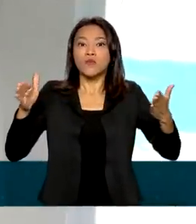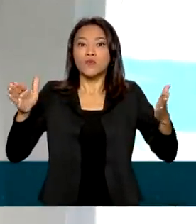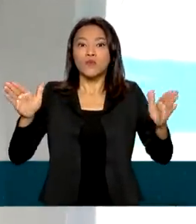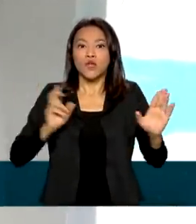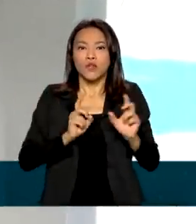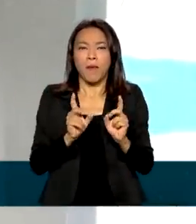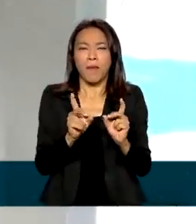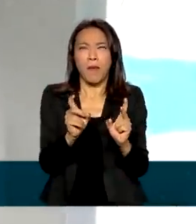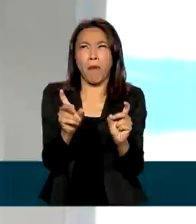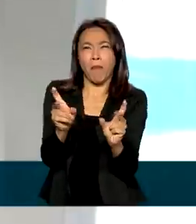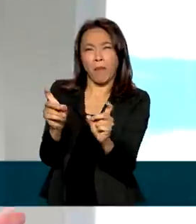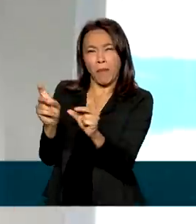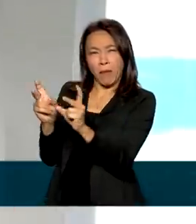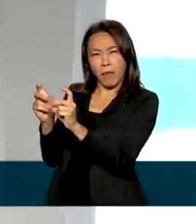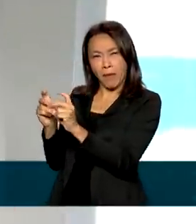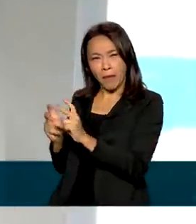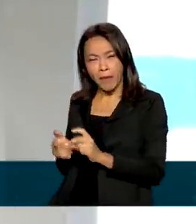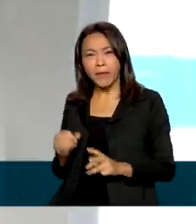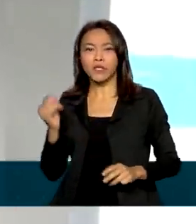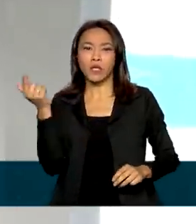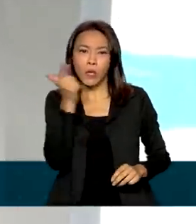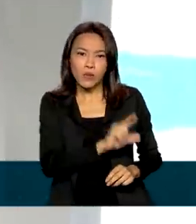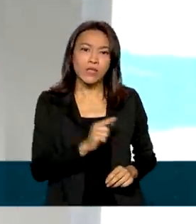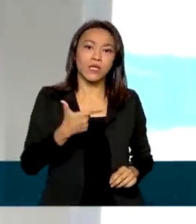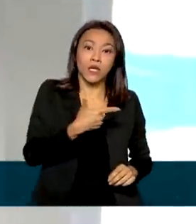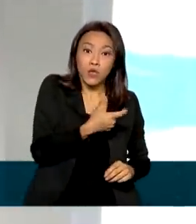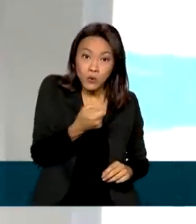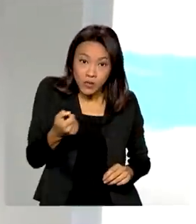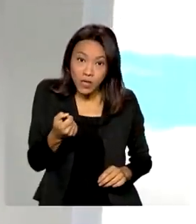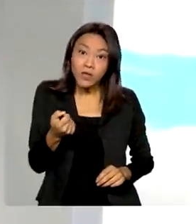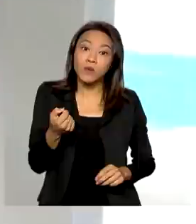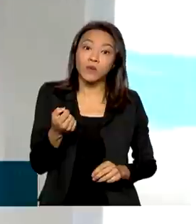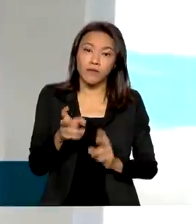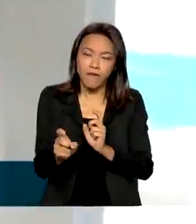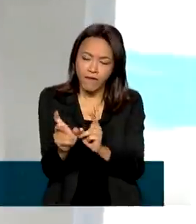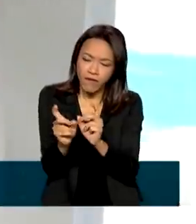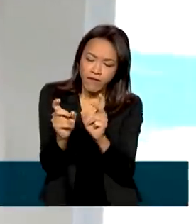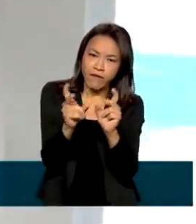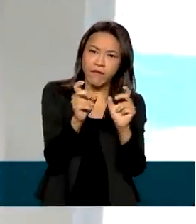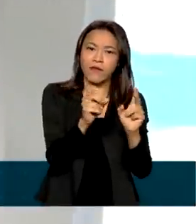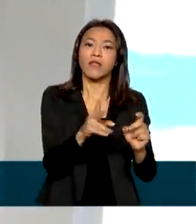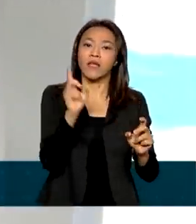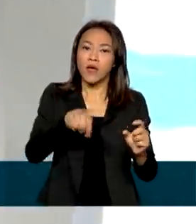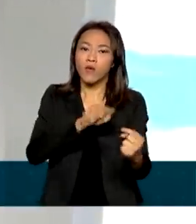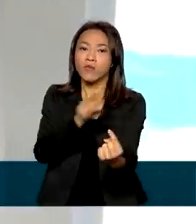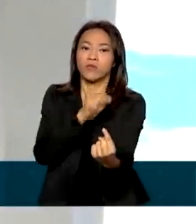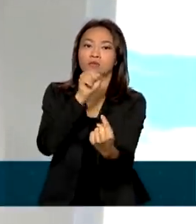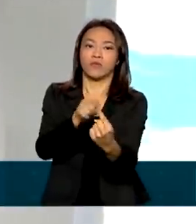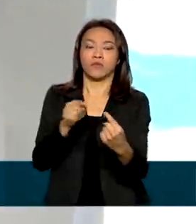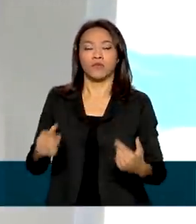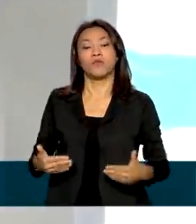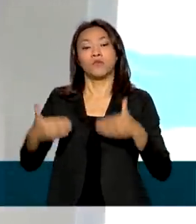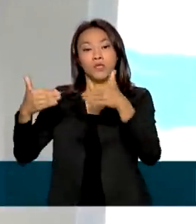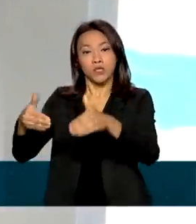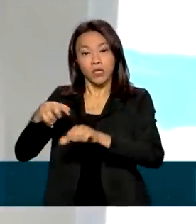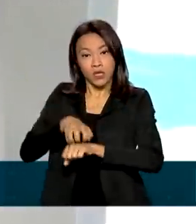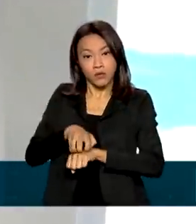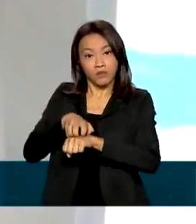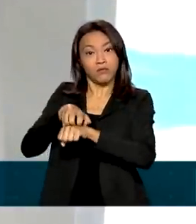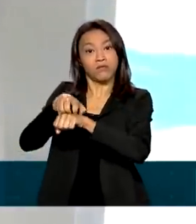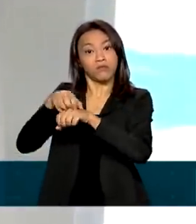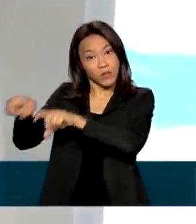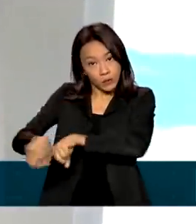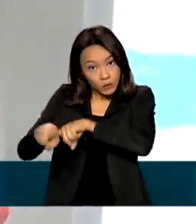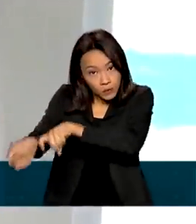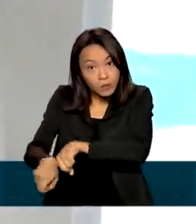gente ultrapasse os 200 mercados por mim estipulados como meta no Ministério da Agricultura. E também é